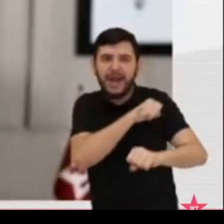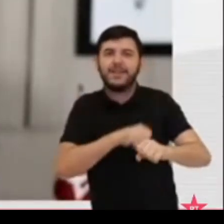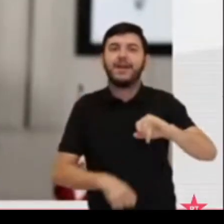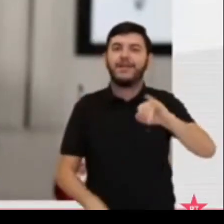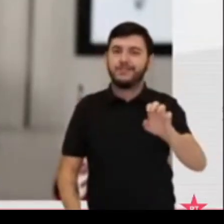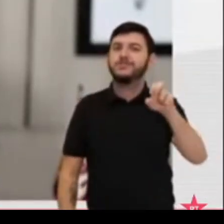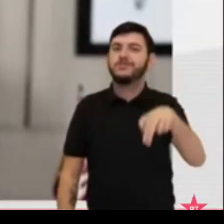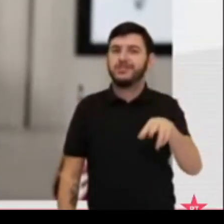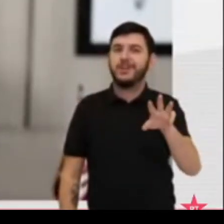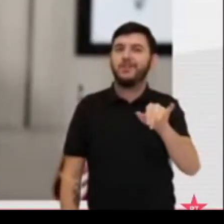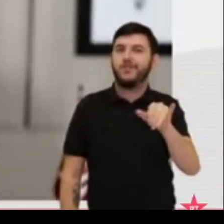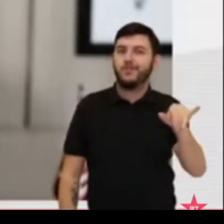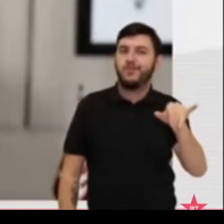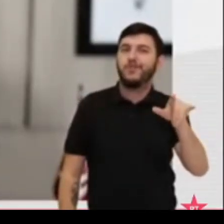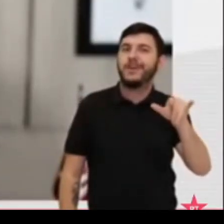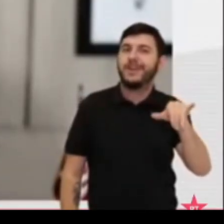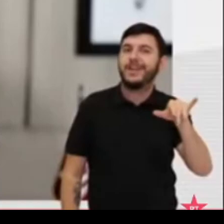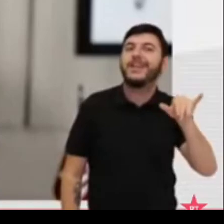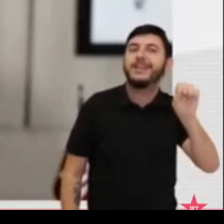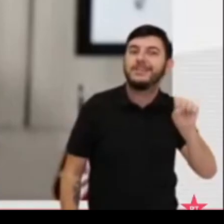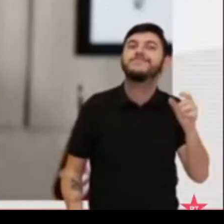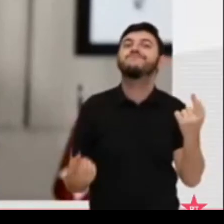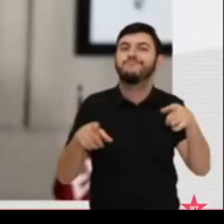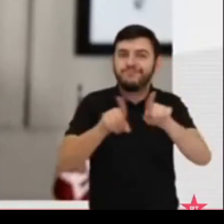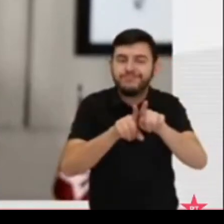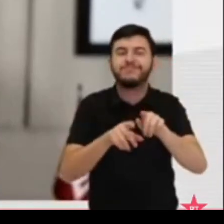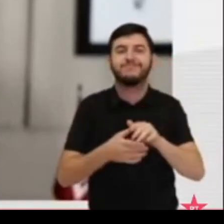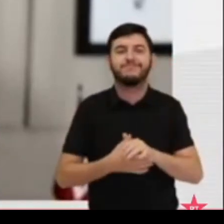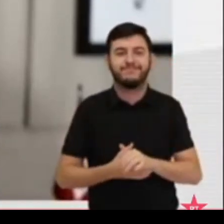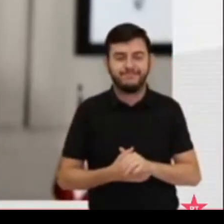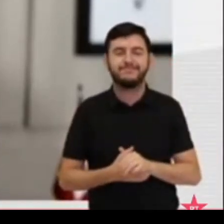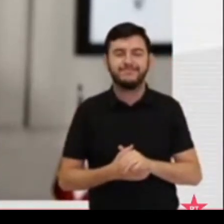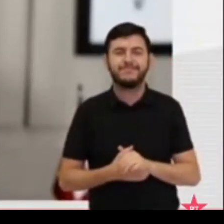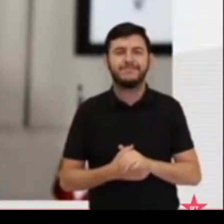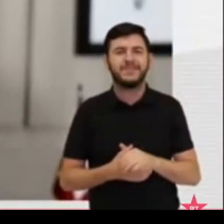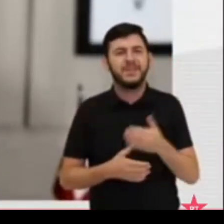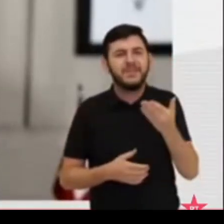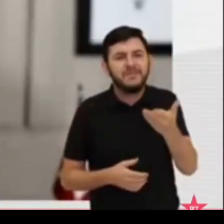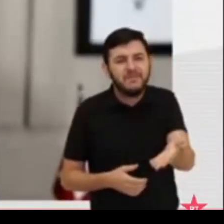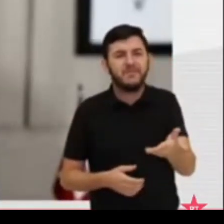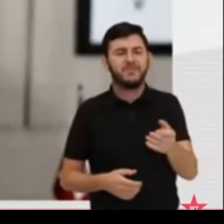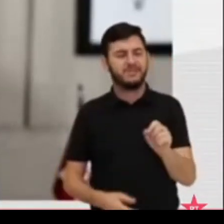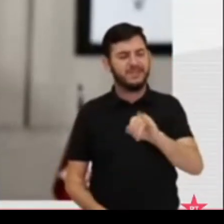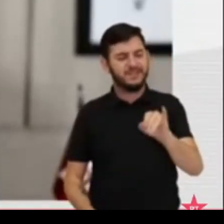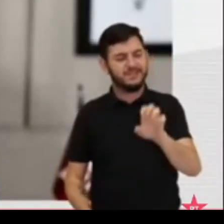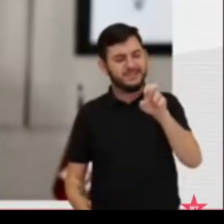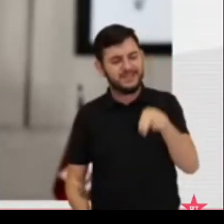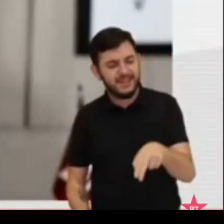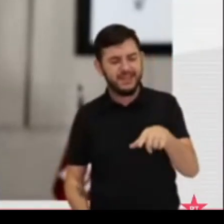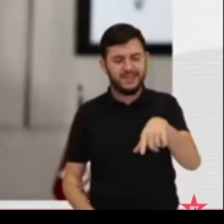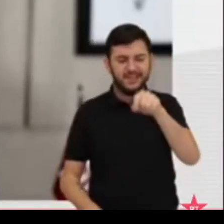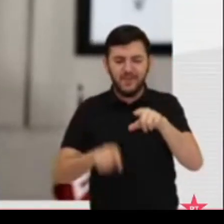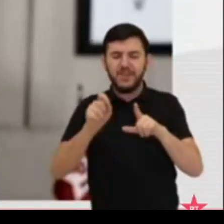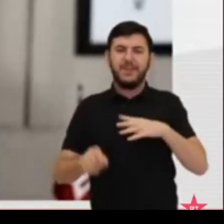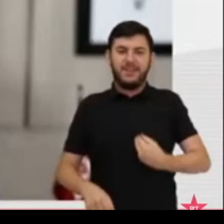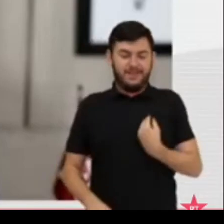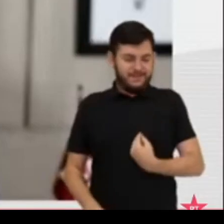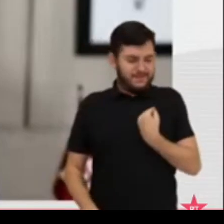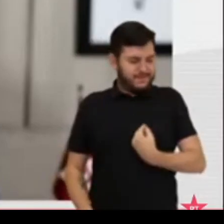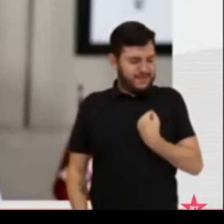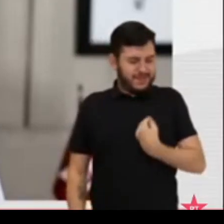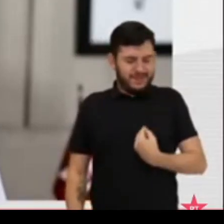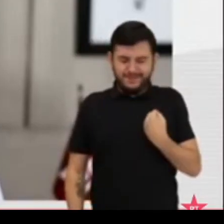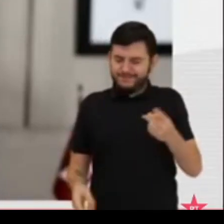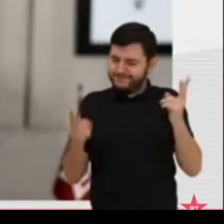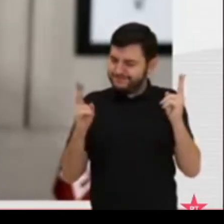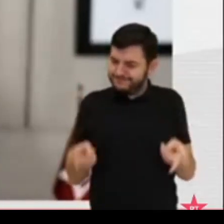Durante tudo isso, diante de tudo isso, você escolheu continuar vivo. Ainda que para isso